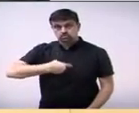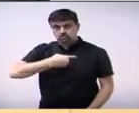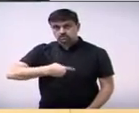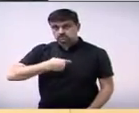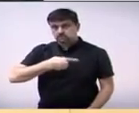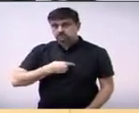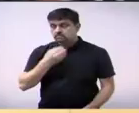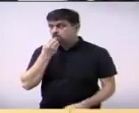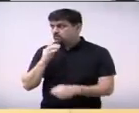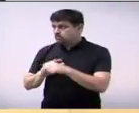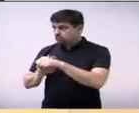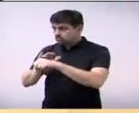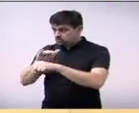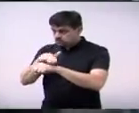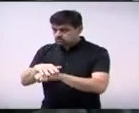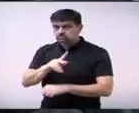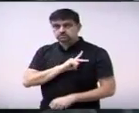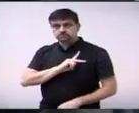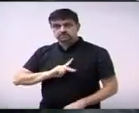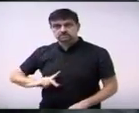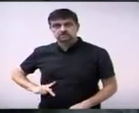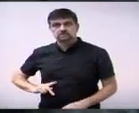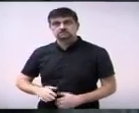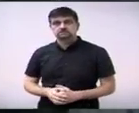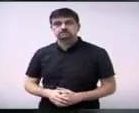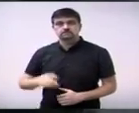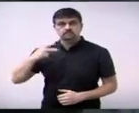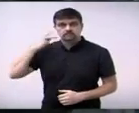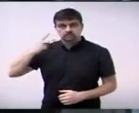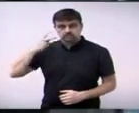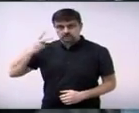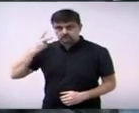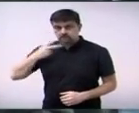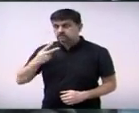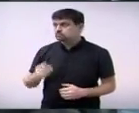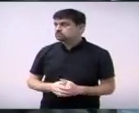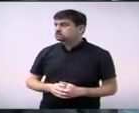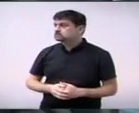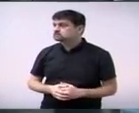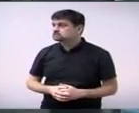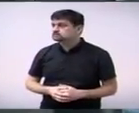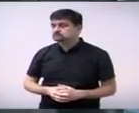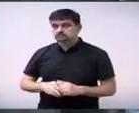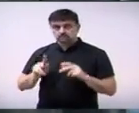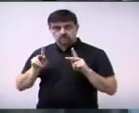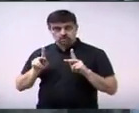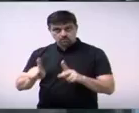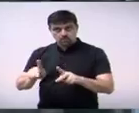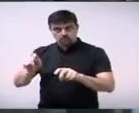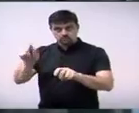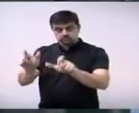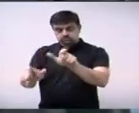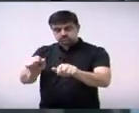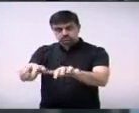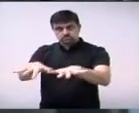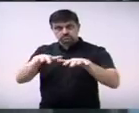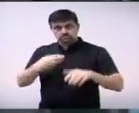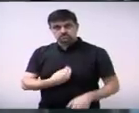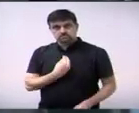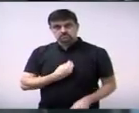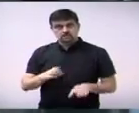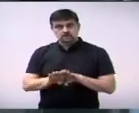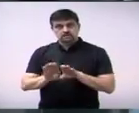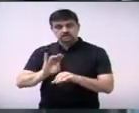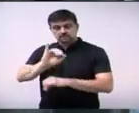boa noite presidente vereadora vereadores população presente população que nos